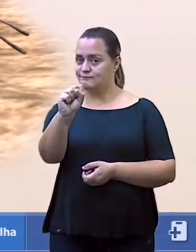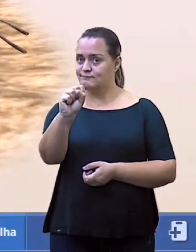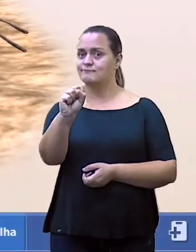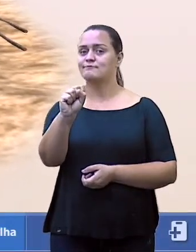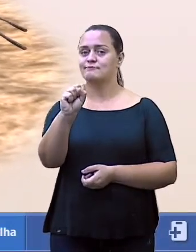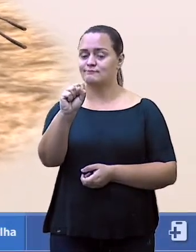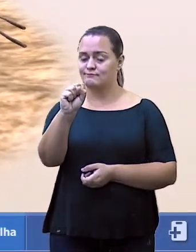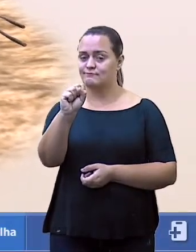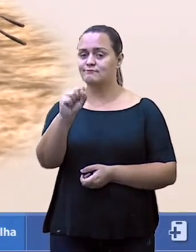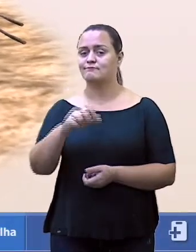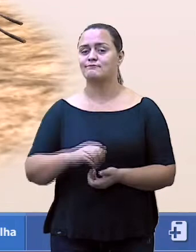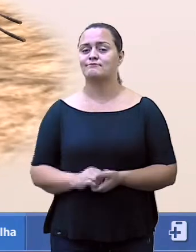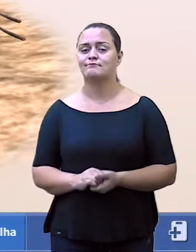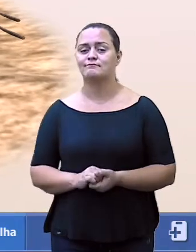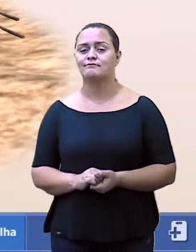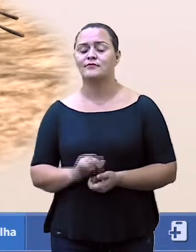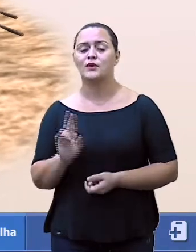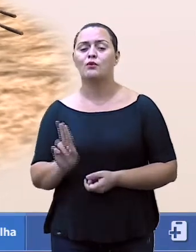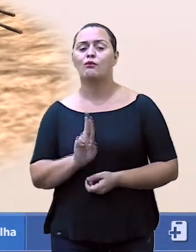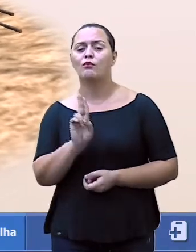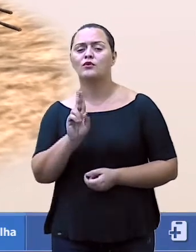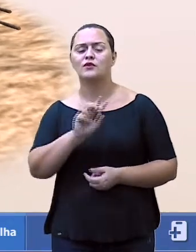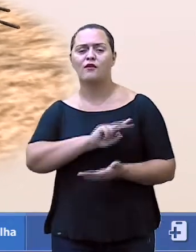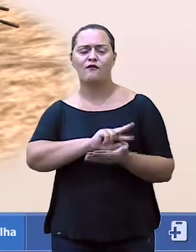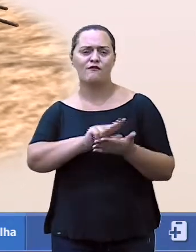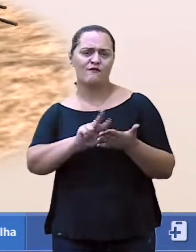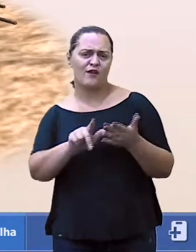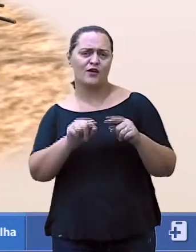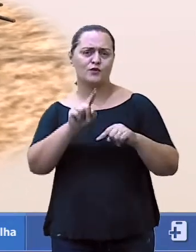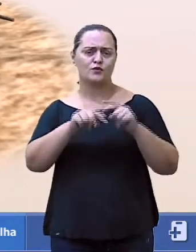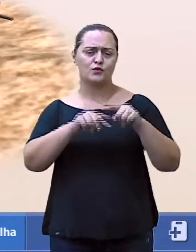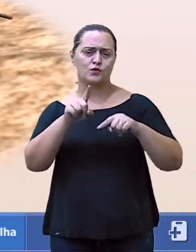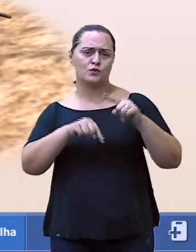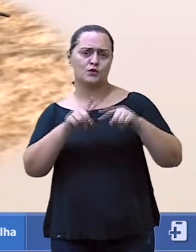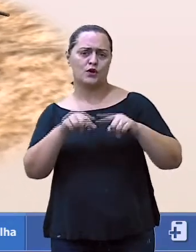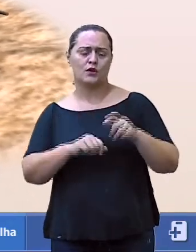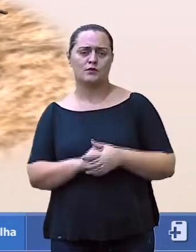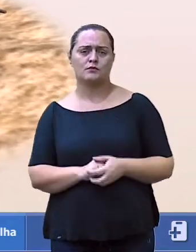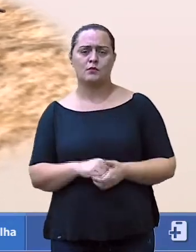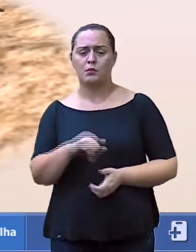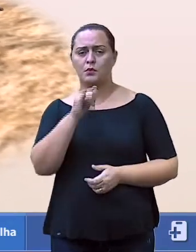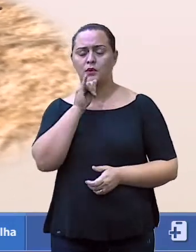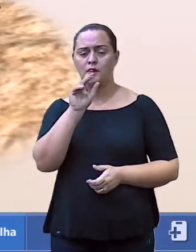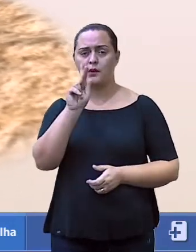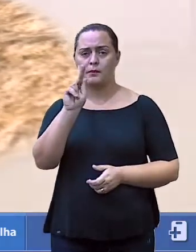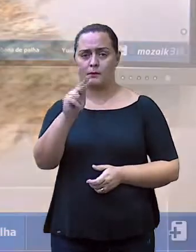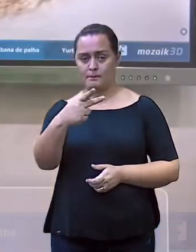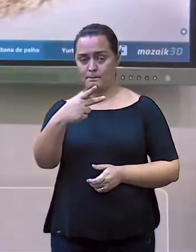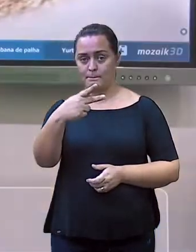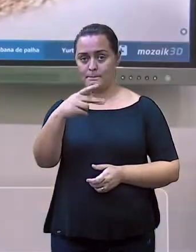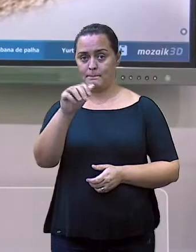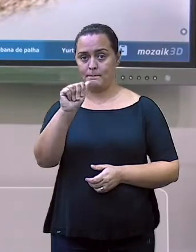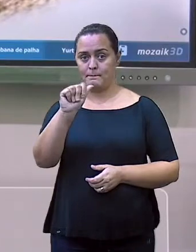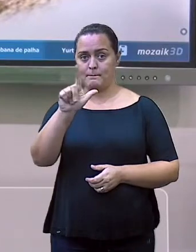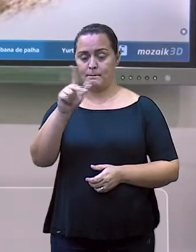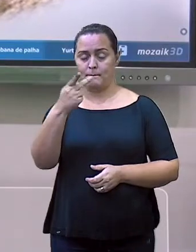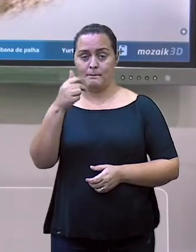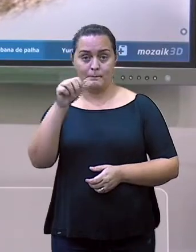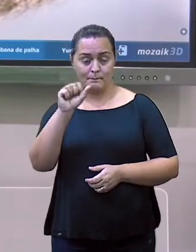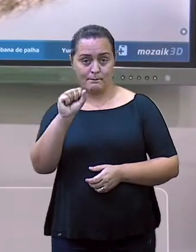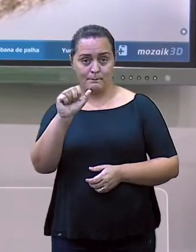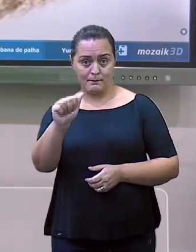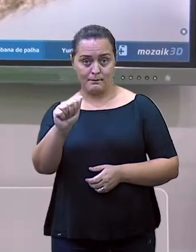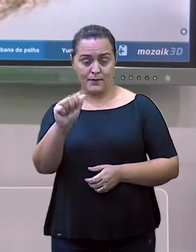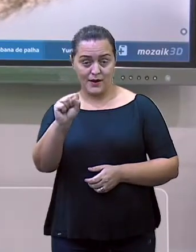de vários materiais. Alguns são feitas de palhas, outras feitas também com estacas.